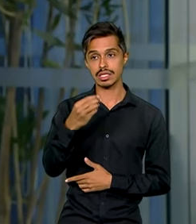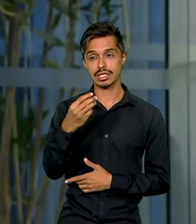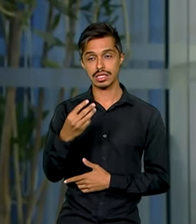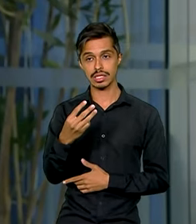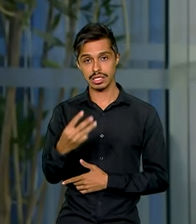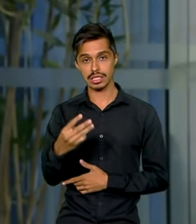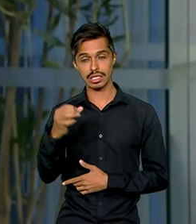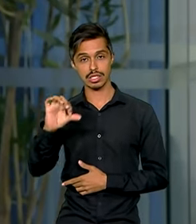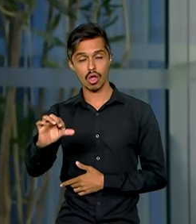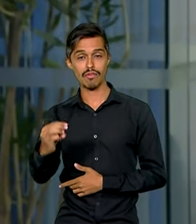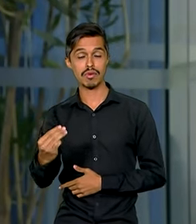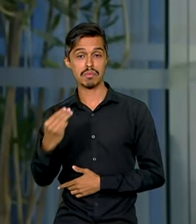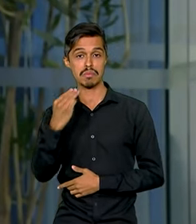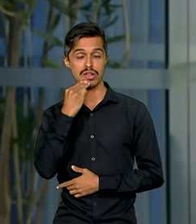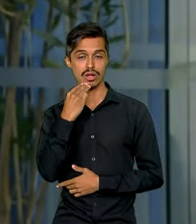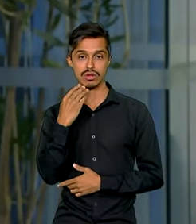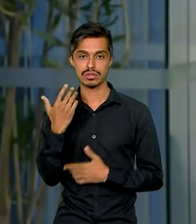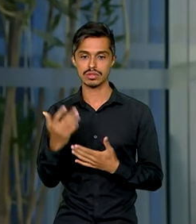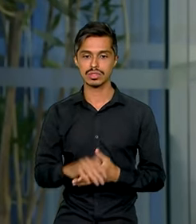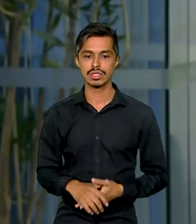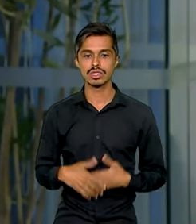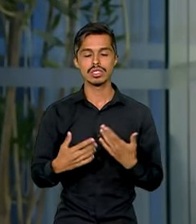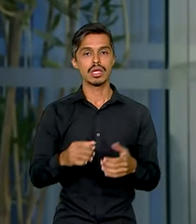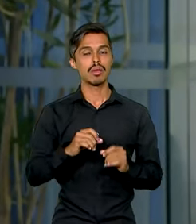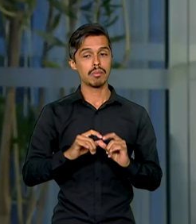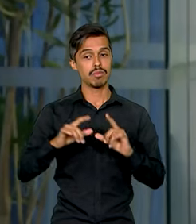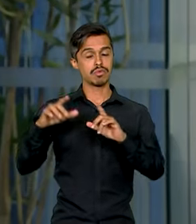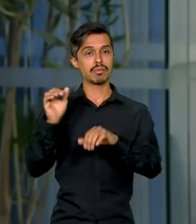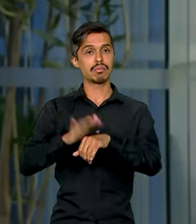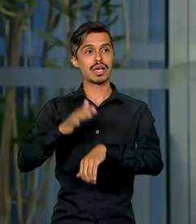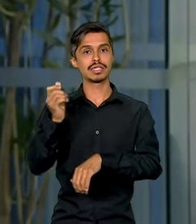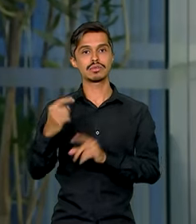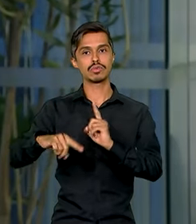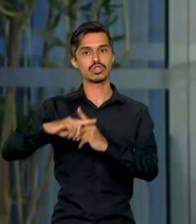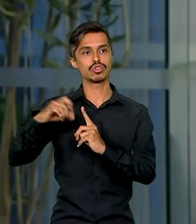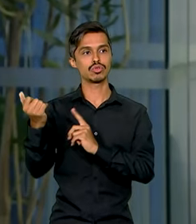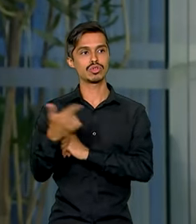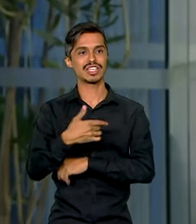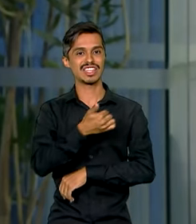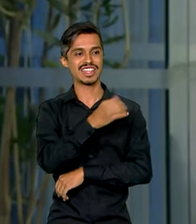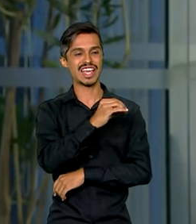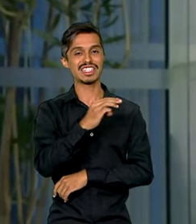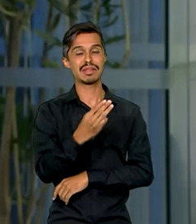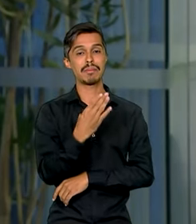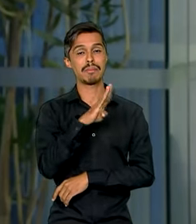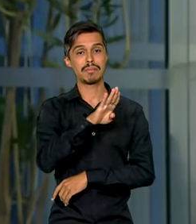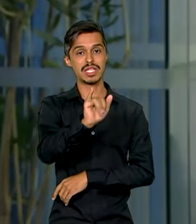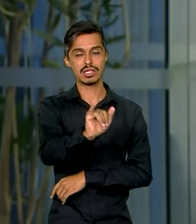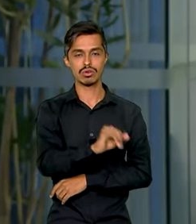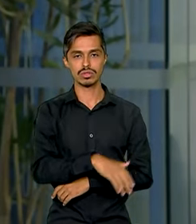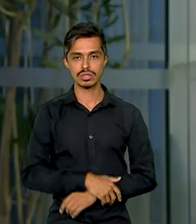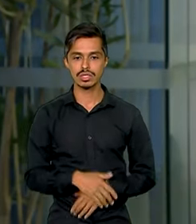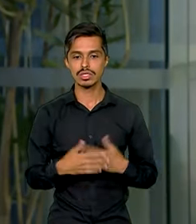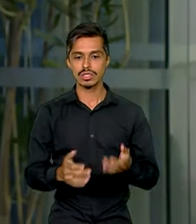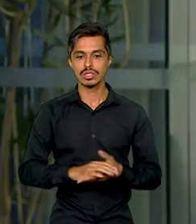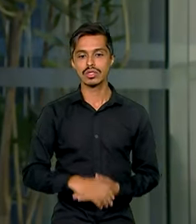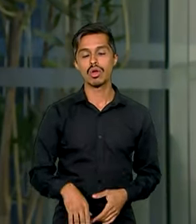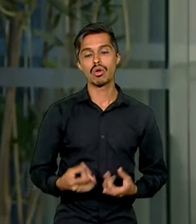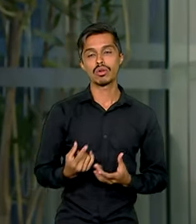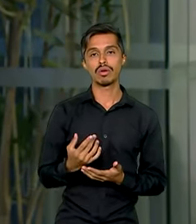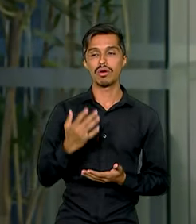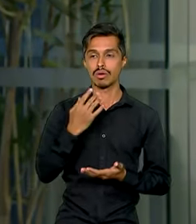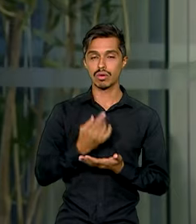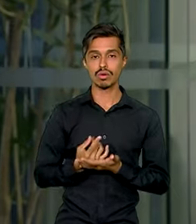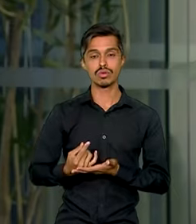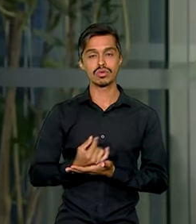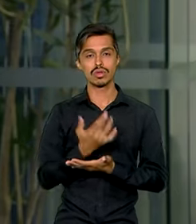acima, um resultado mais positivo do que o mercado esperava em 10 bilhões de reais. O Tesouro Nacional e o Banco Central